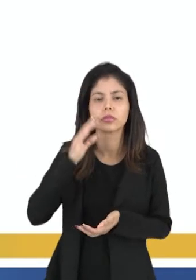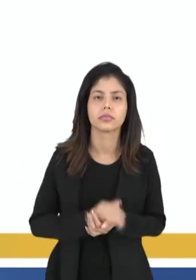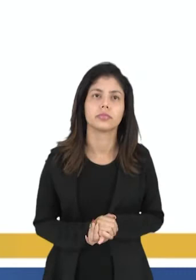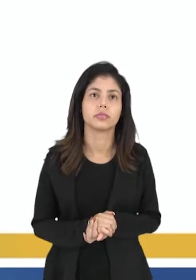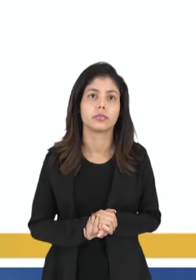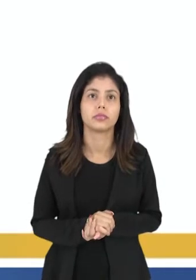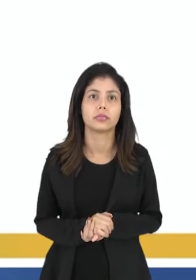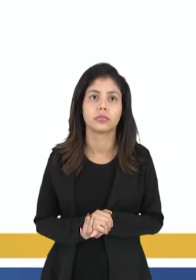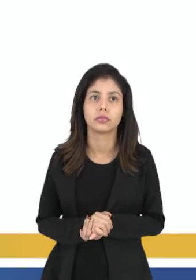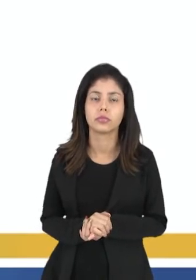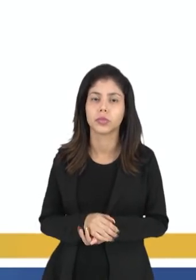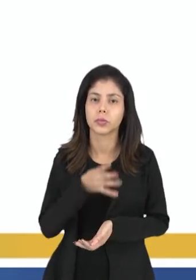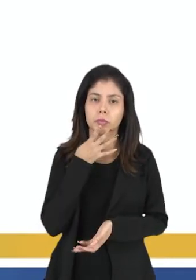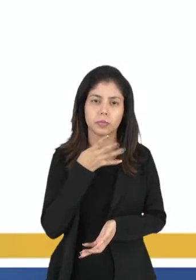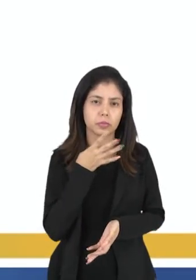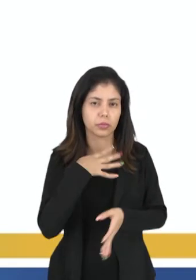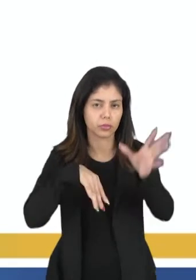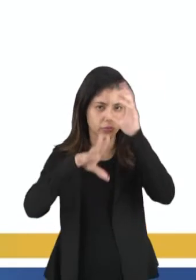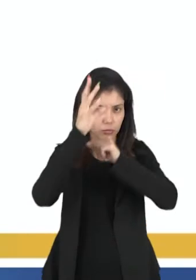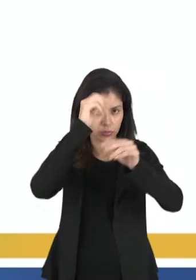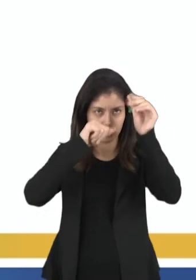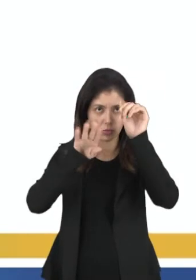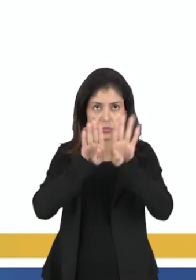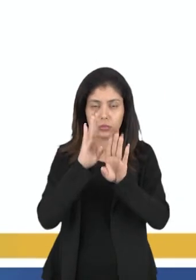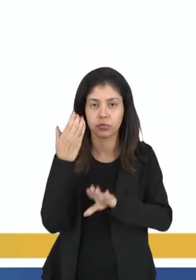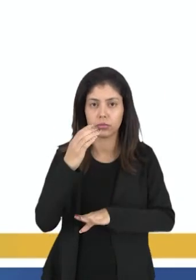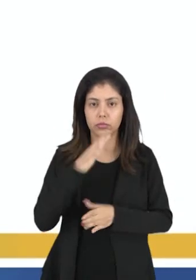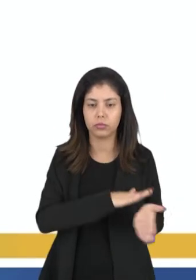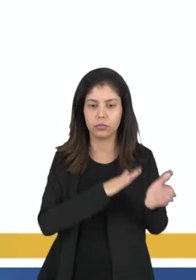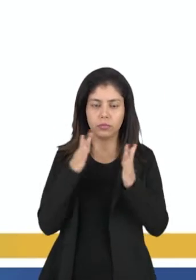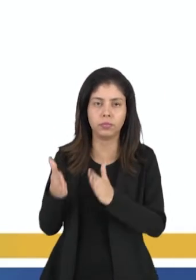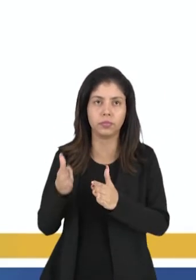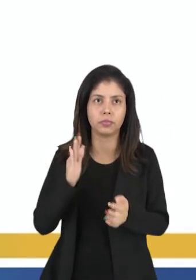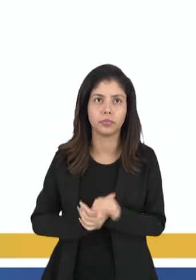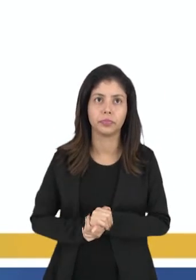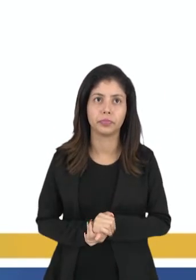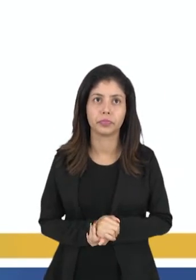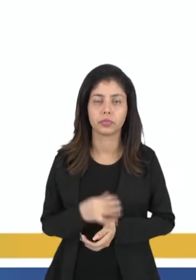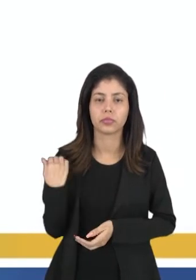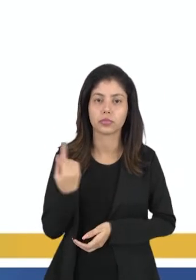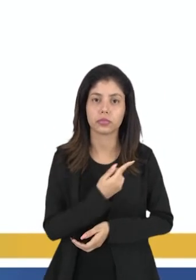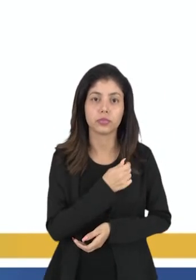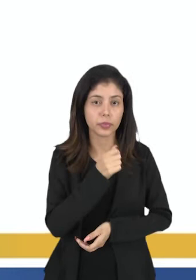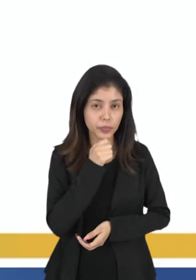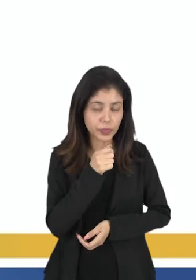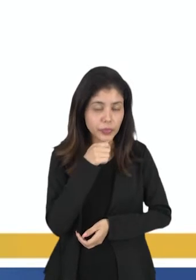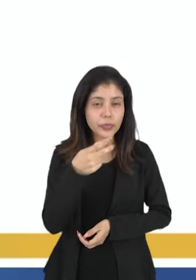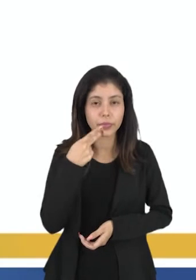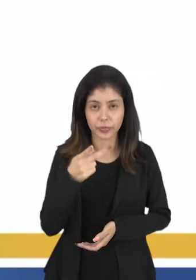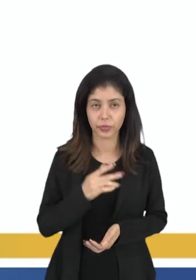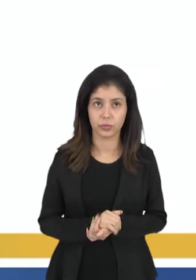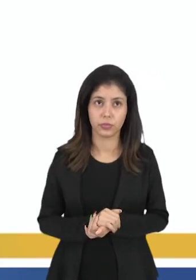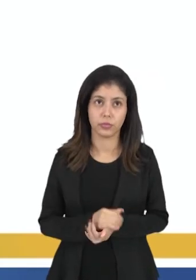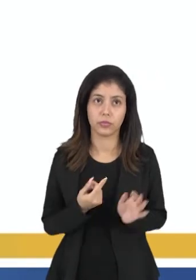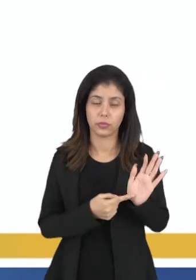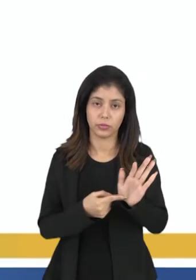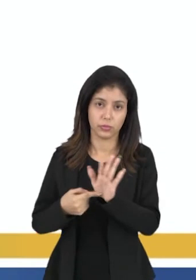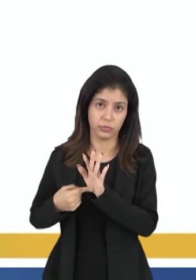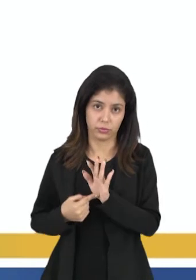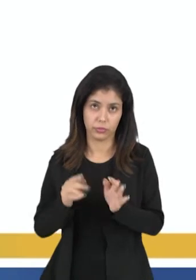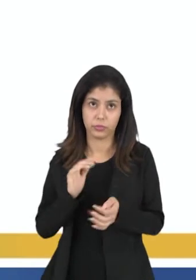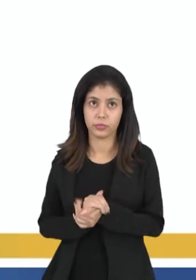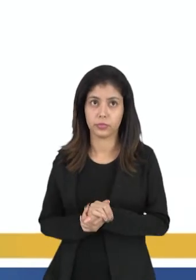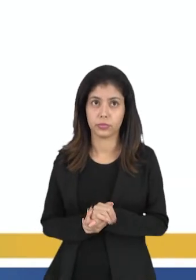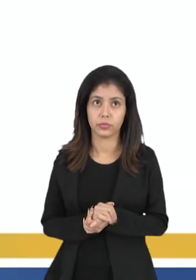né? Esse conhecimento a partir da ciência, não. Nós não estamos falando ainda disso, tá? Então, vamos lá.